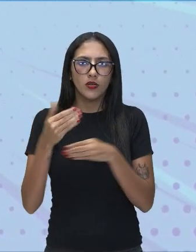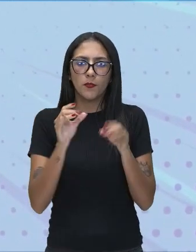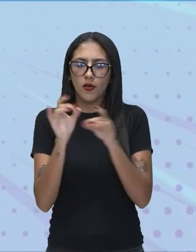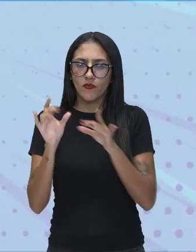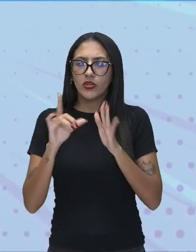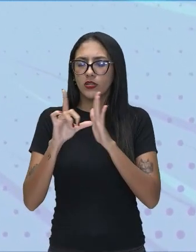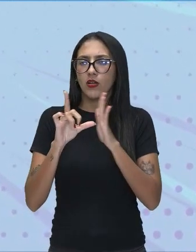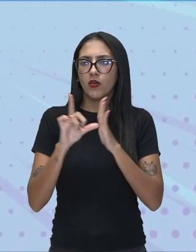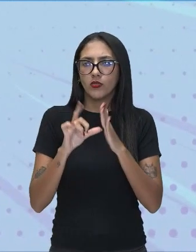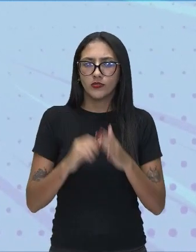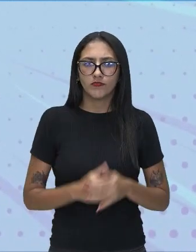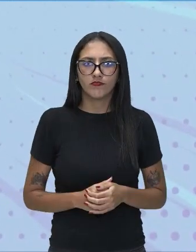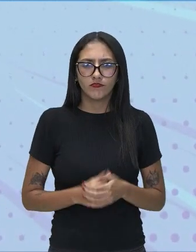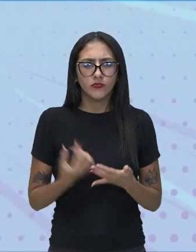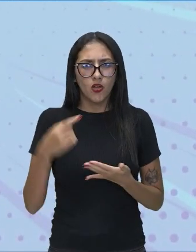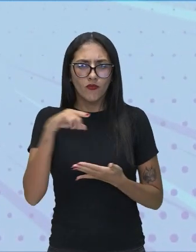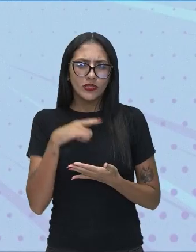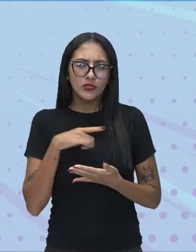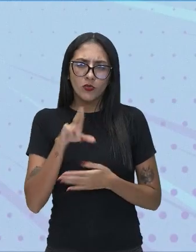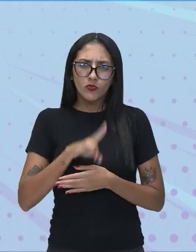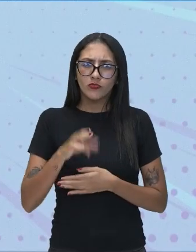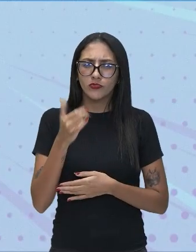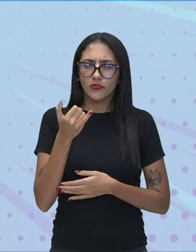Alguém aí, tem uma caneta nas mãos?